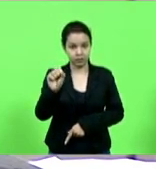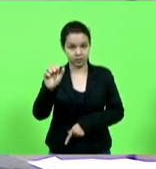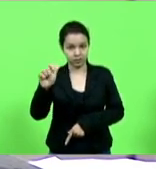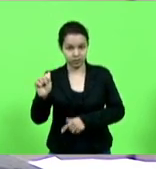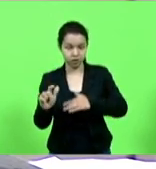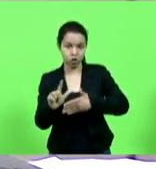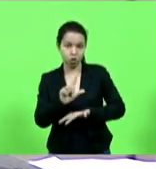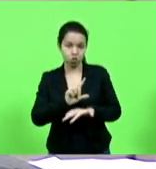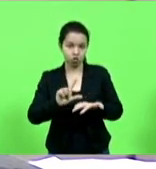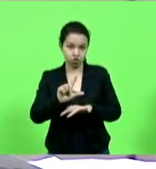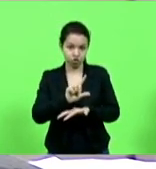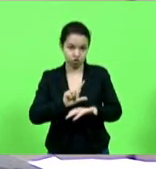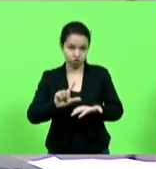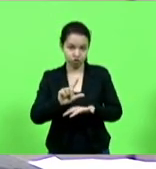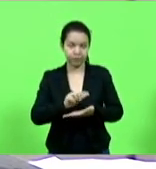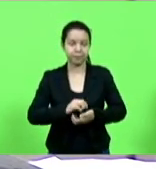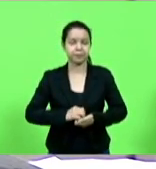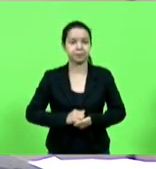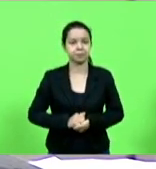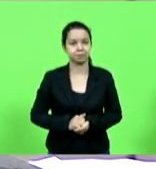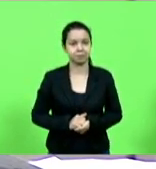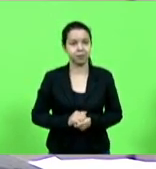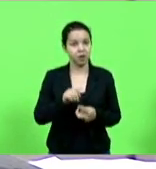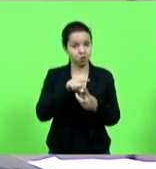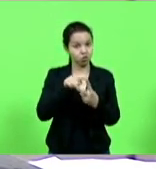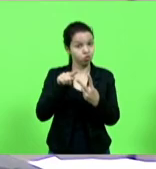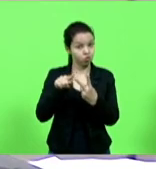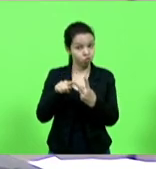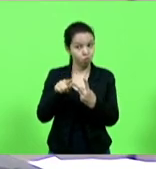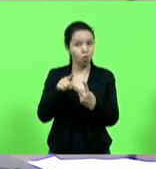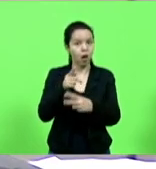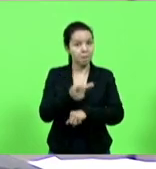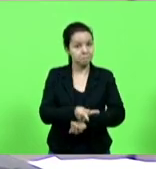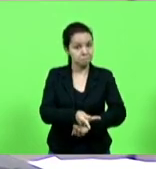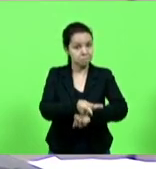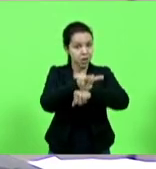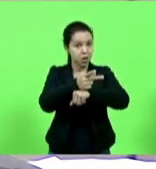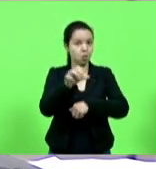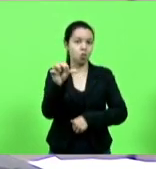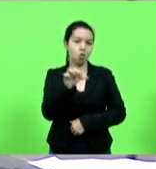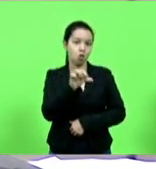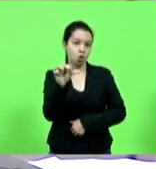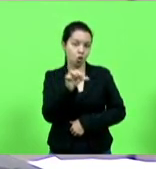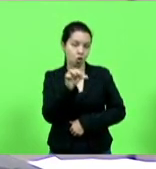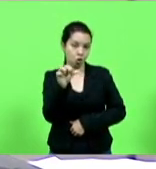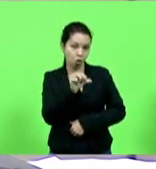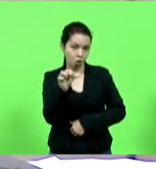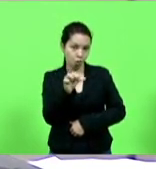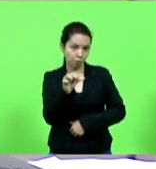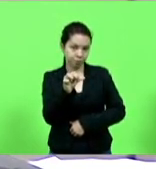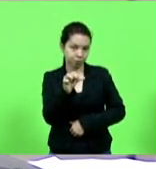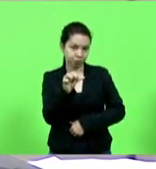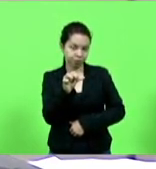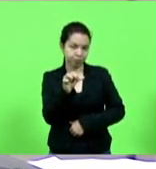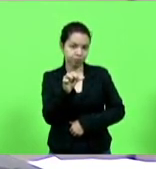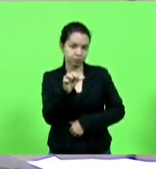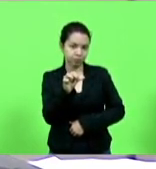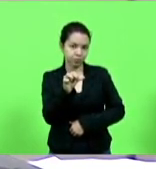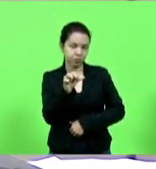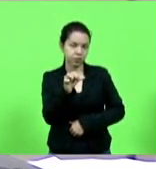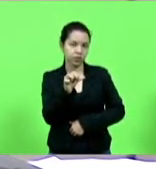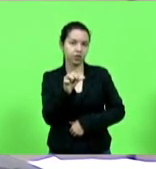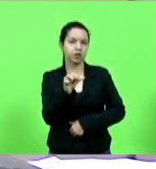respectivamente por terem sido premiadas na nona edição do prêmio Greta Palace New York